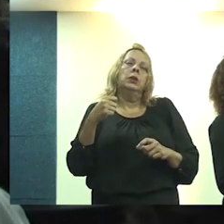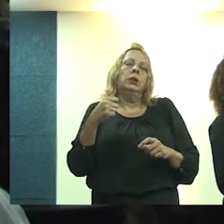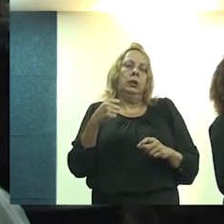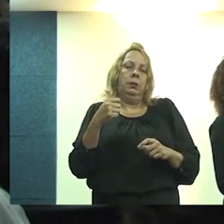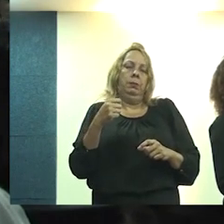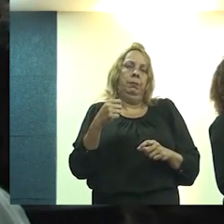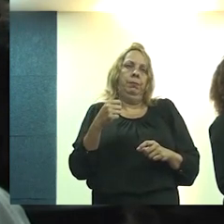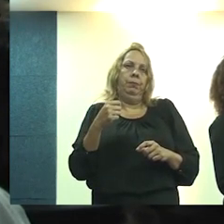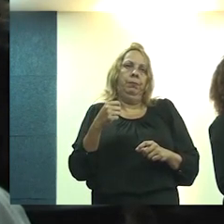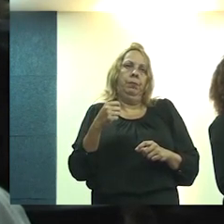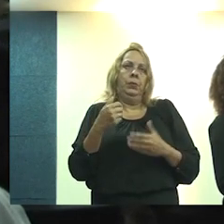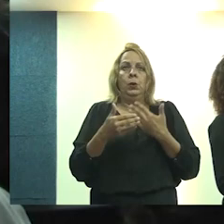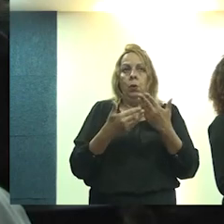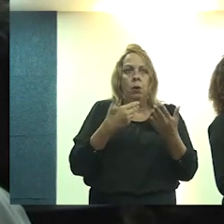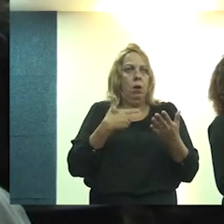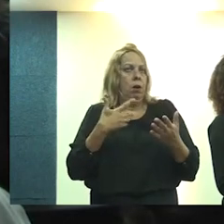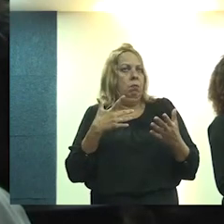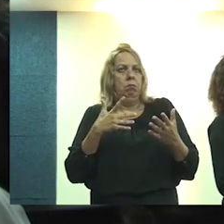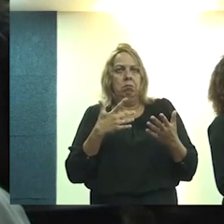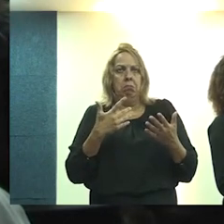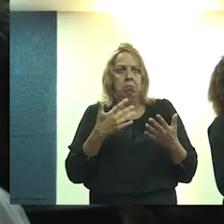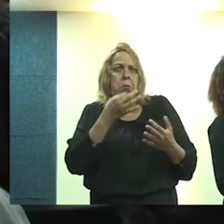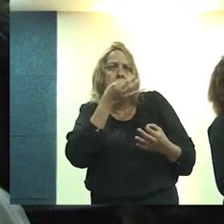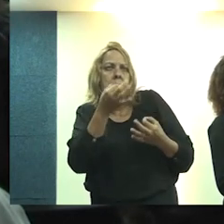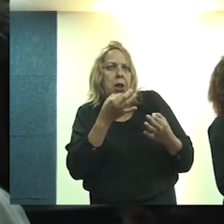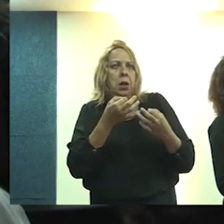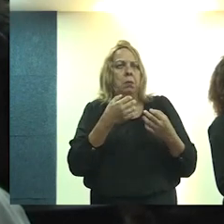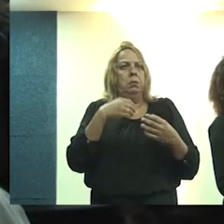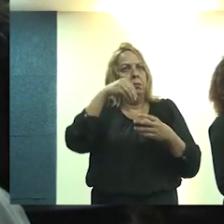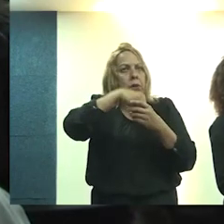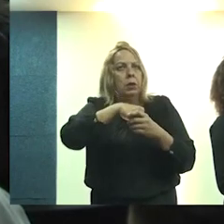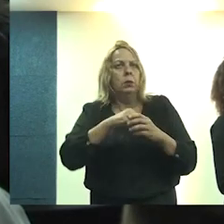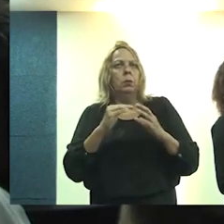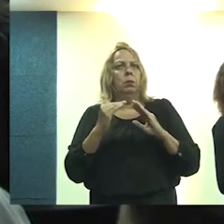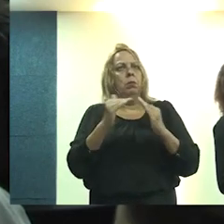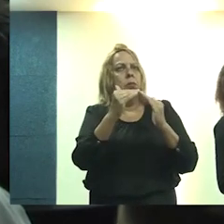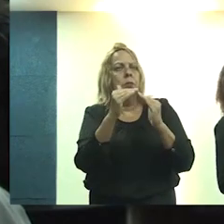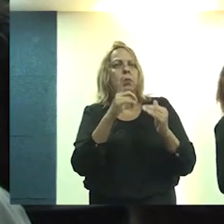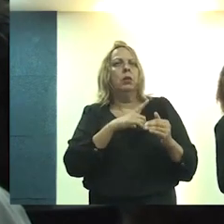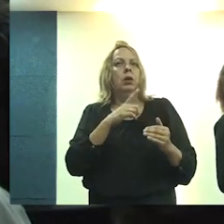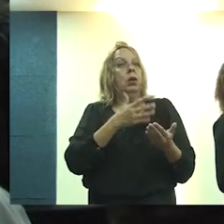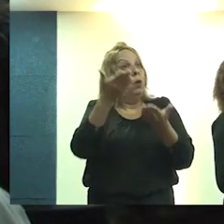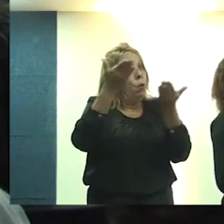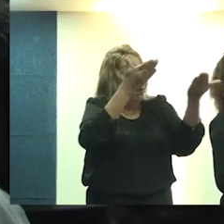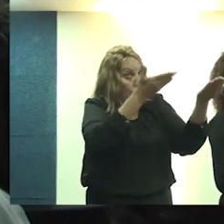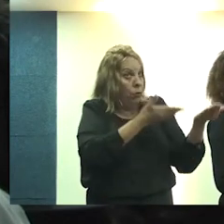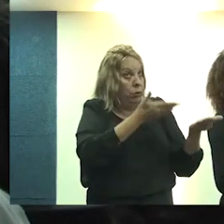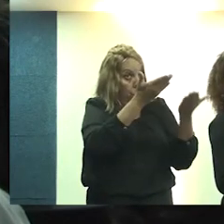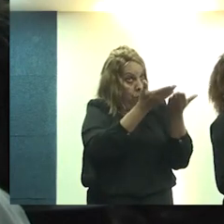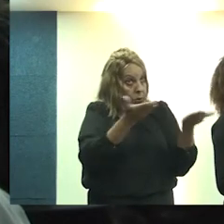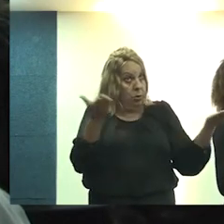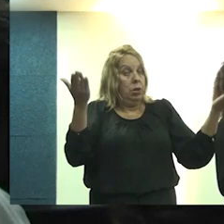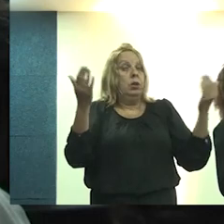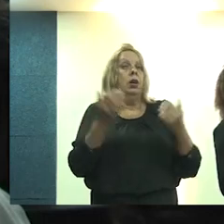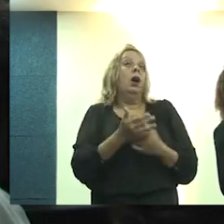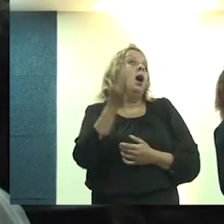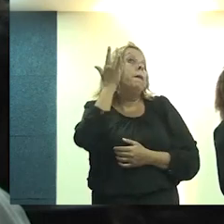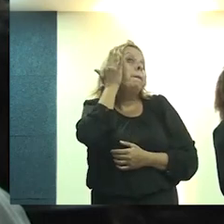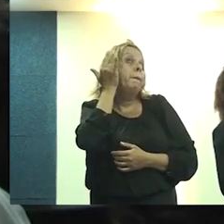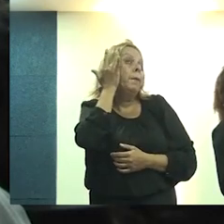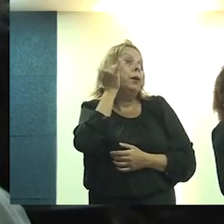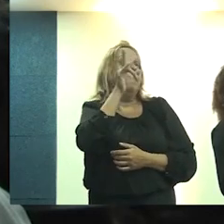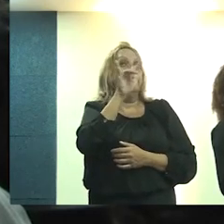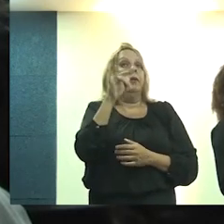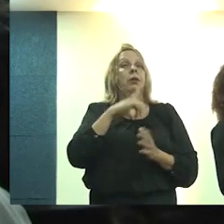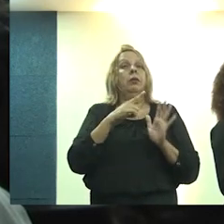preceder a qualquer tipo de intervenção nas periferias. E aí, eu já convido vocês nesse pouco tempo aqui, amanhã a gente